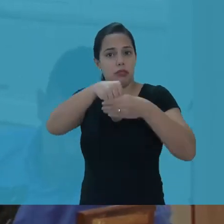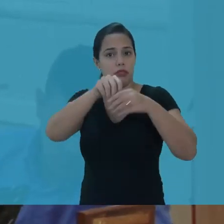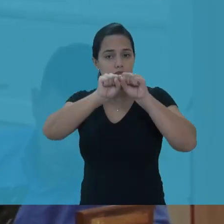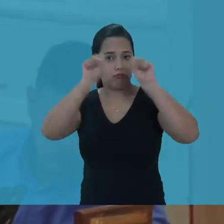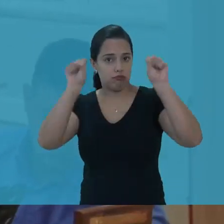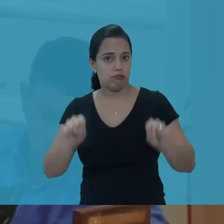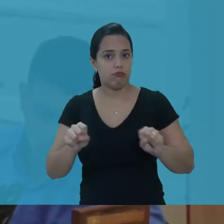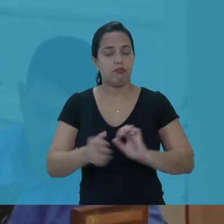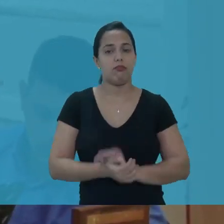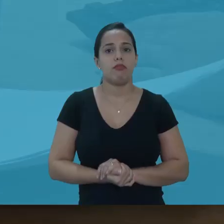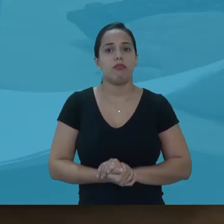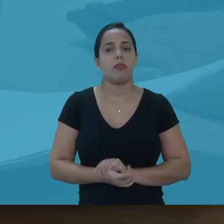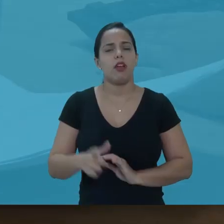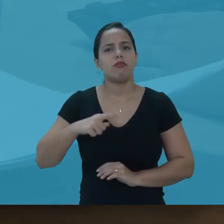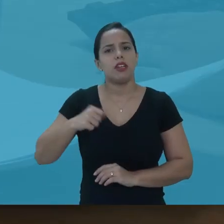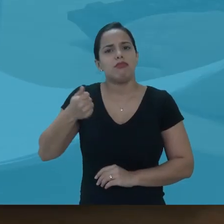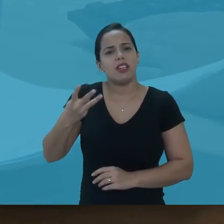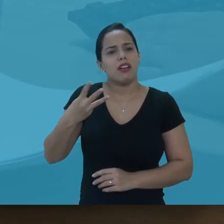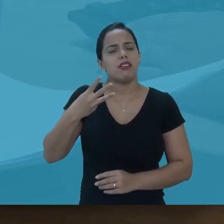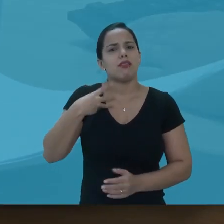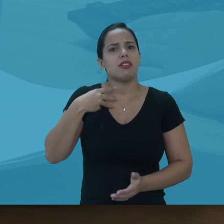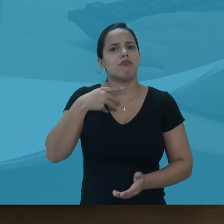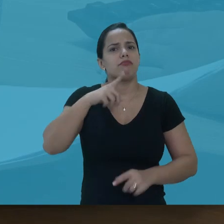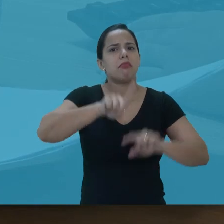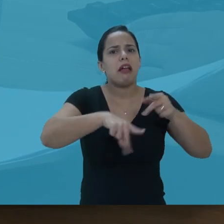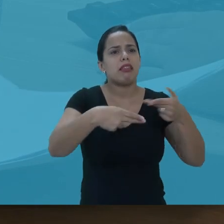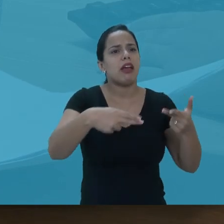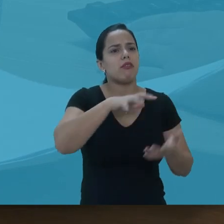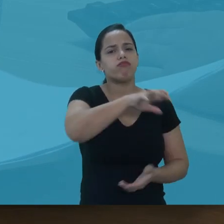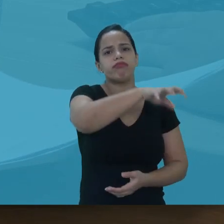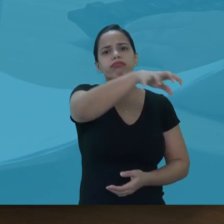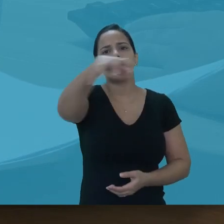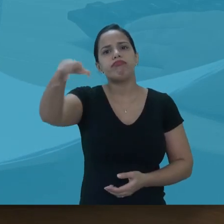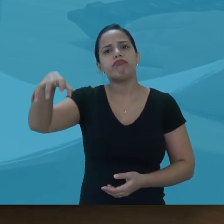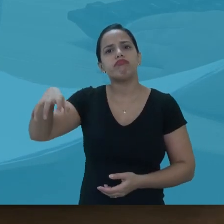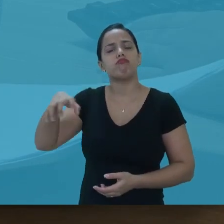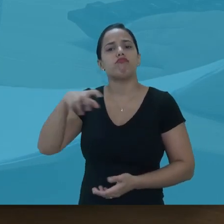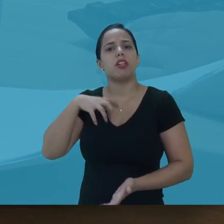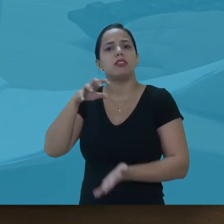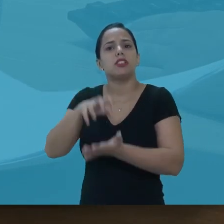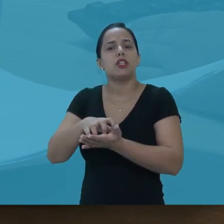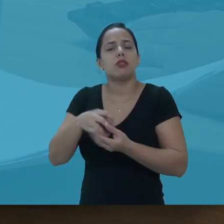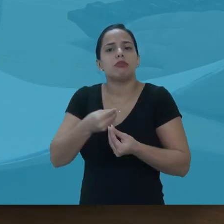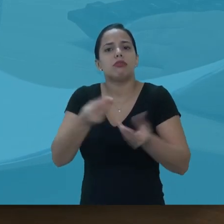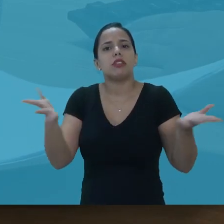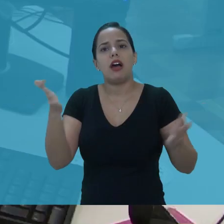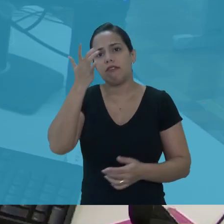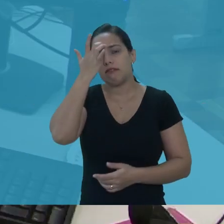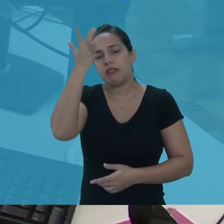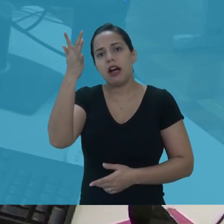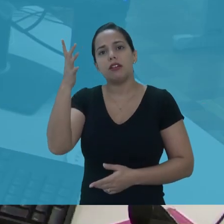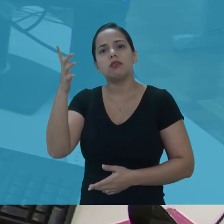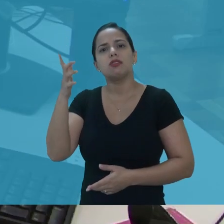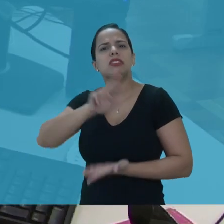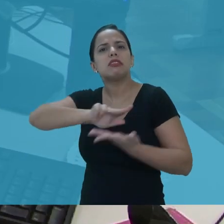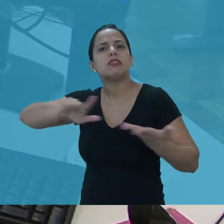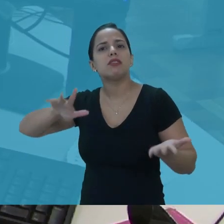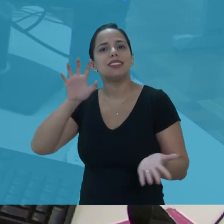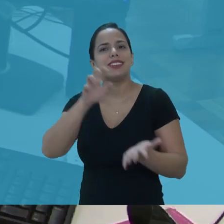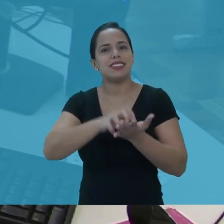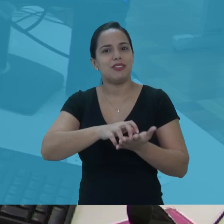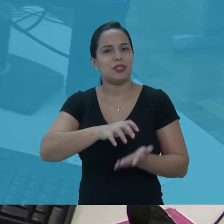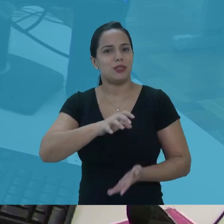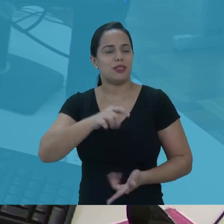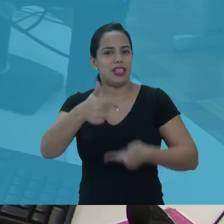memória muito grande no sistema. Treze equipamentos como este foram distribuídos para diversos setores da universidade com o objetivo de